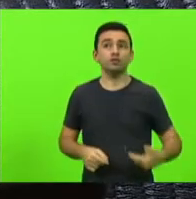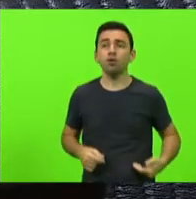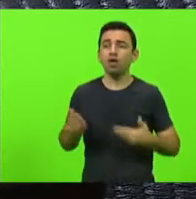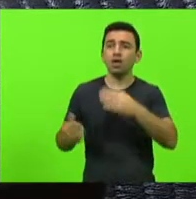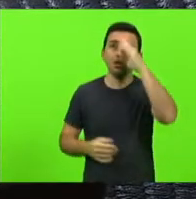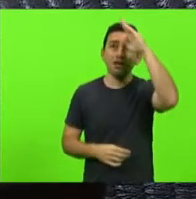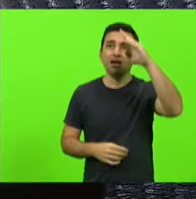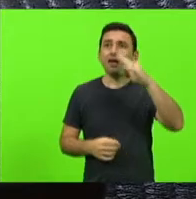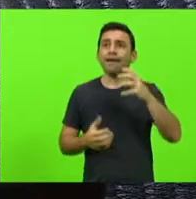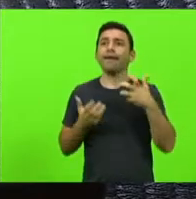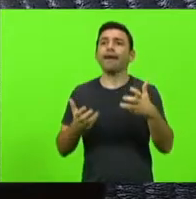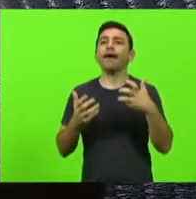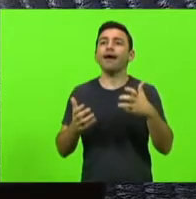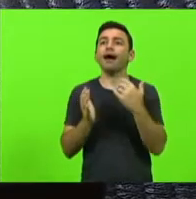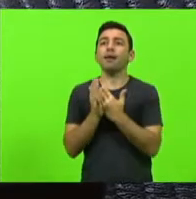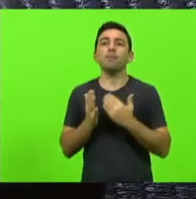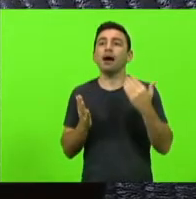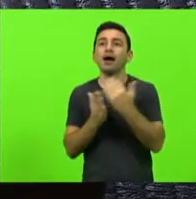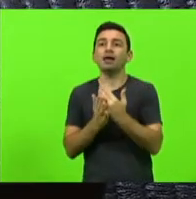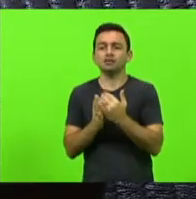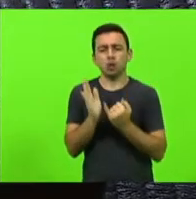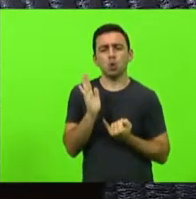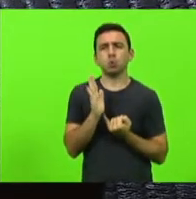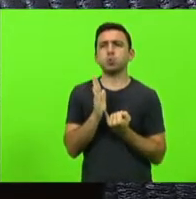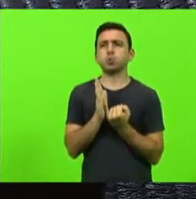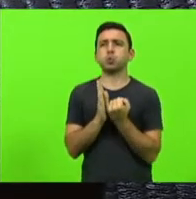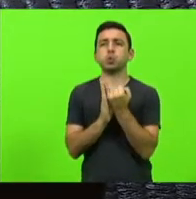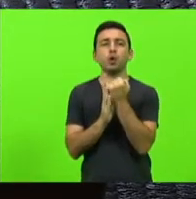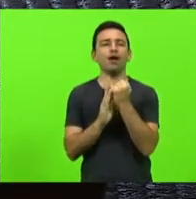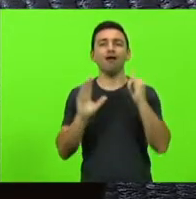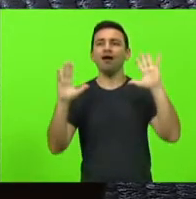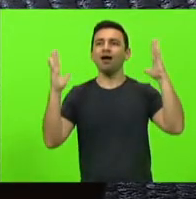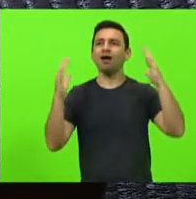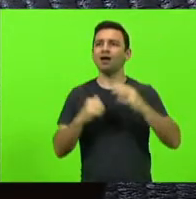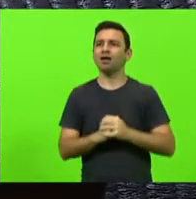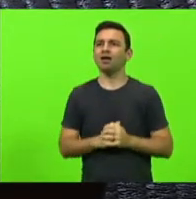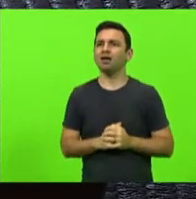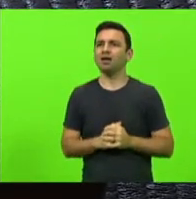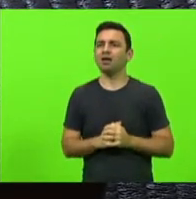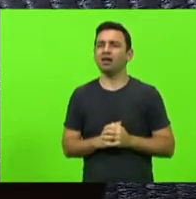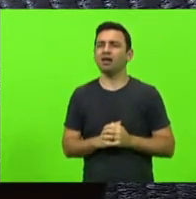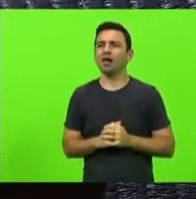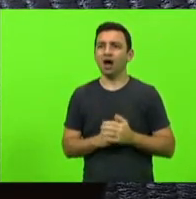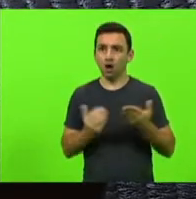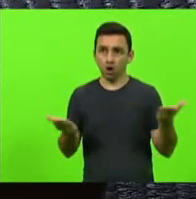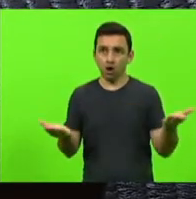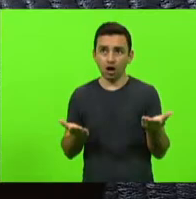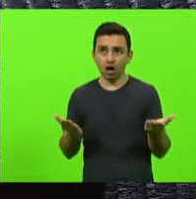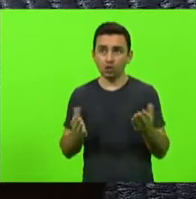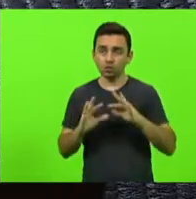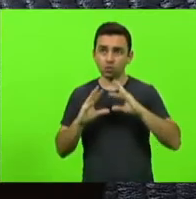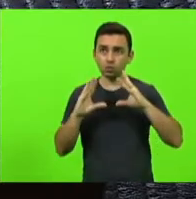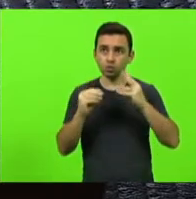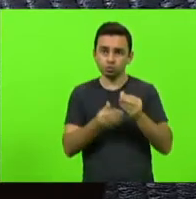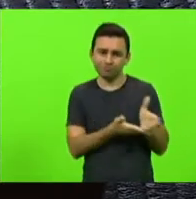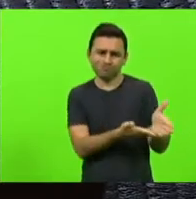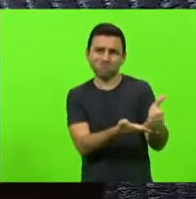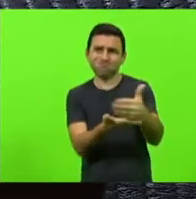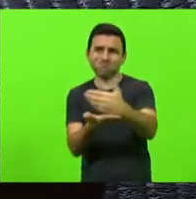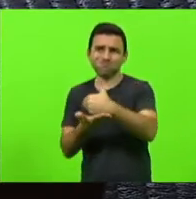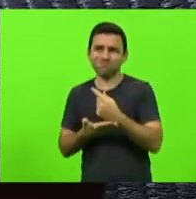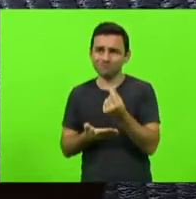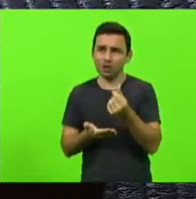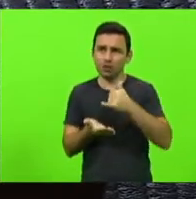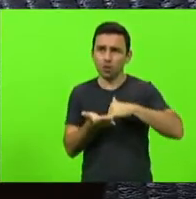inflação porque hoje nós os cofres públicos se arrecadou mais por conta